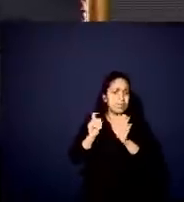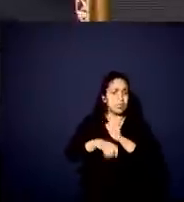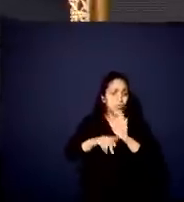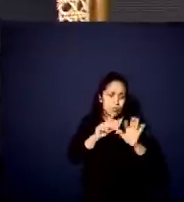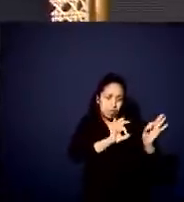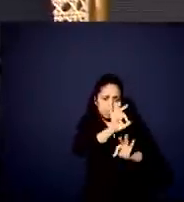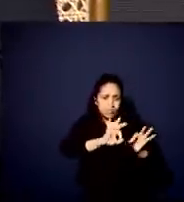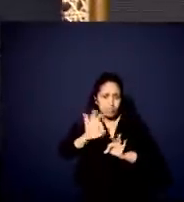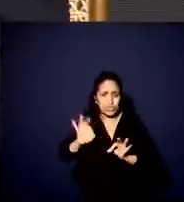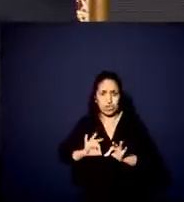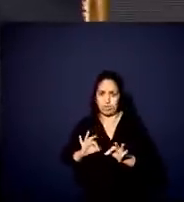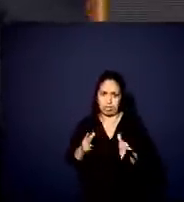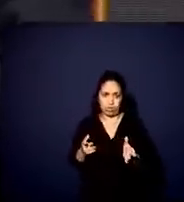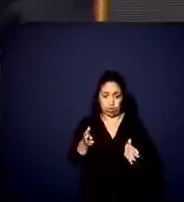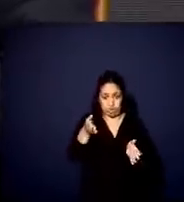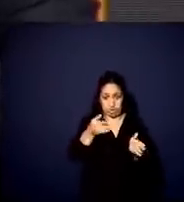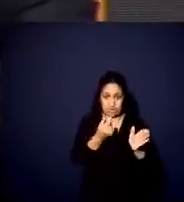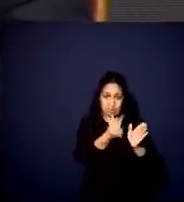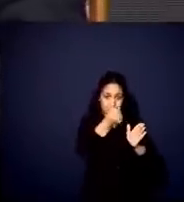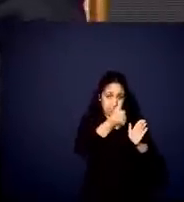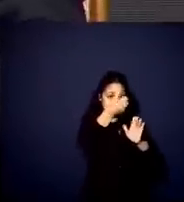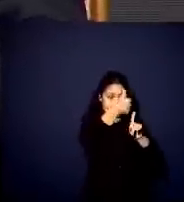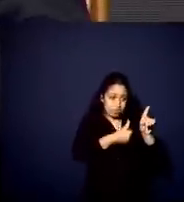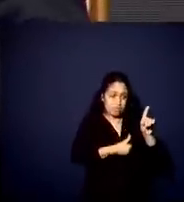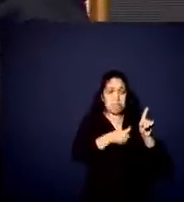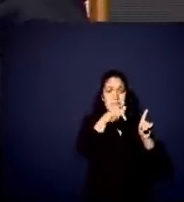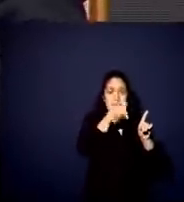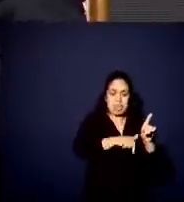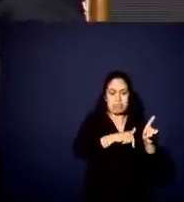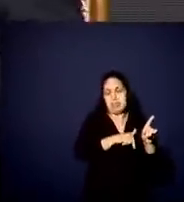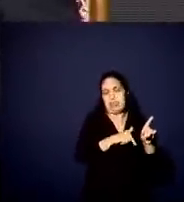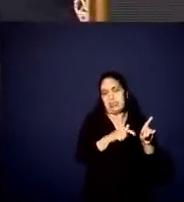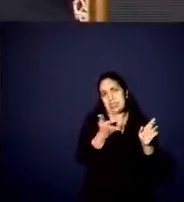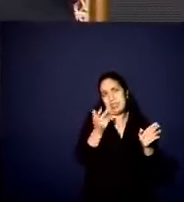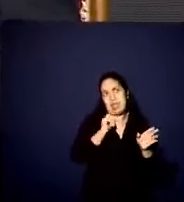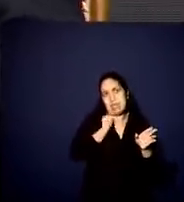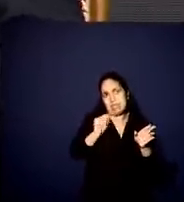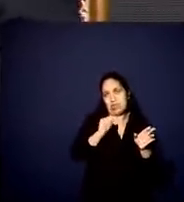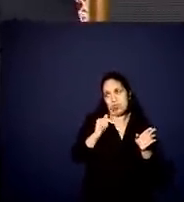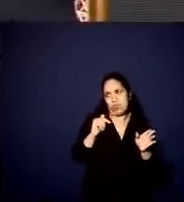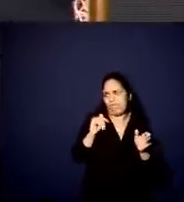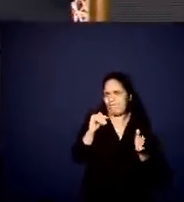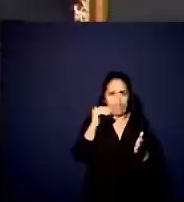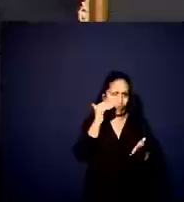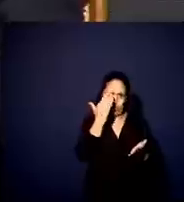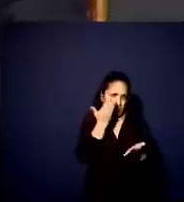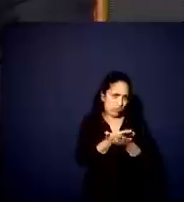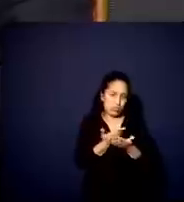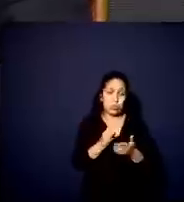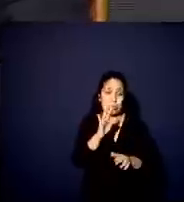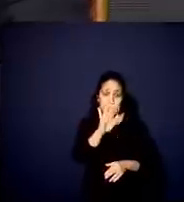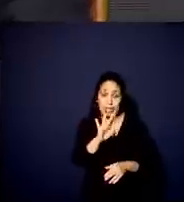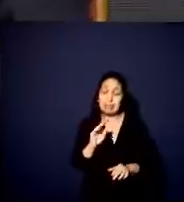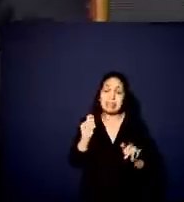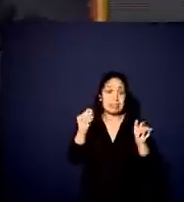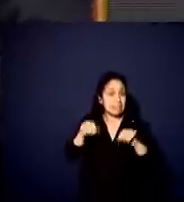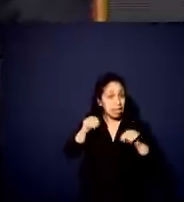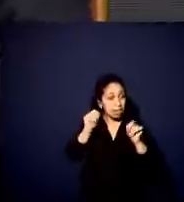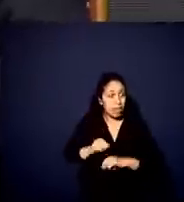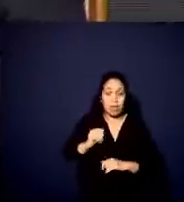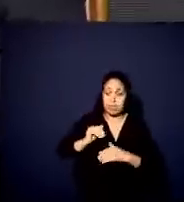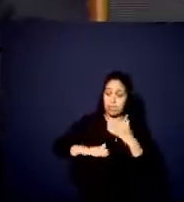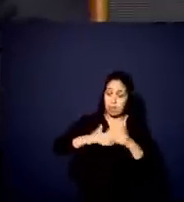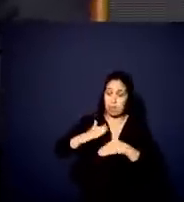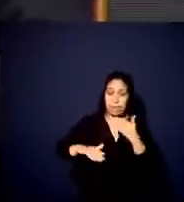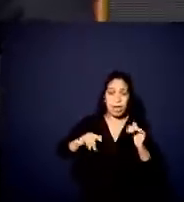agora, se falar em abril, nesse primeiro semestre, enfim, eu não acredito nisso. Mas eu acredito que é possível avançar com